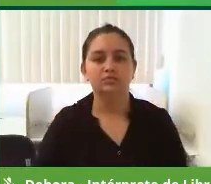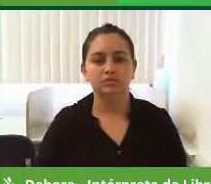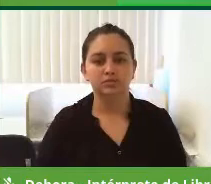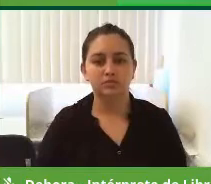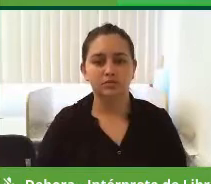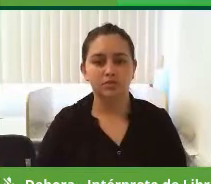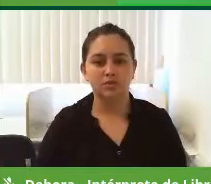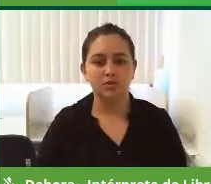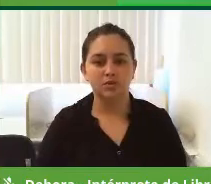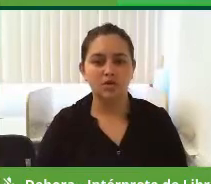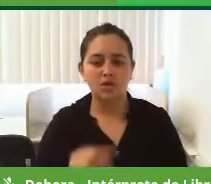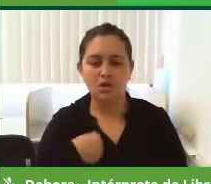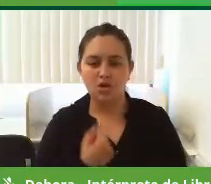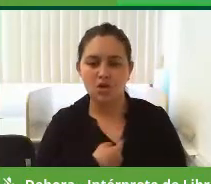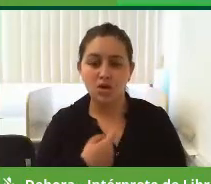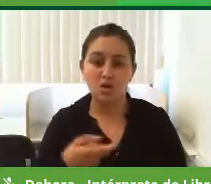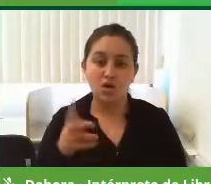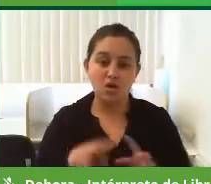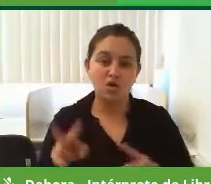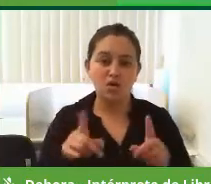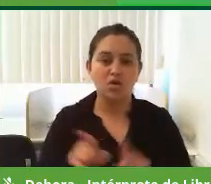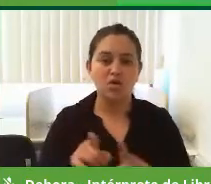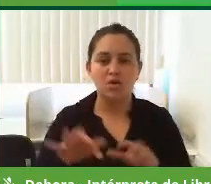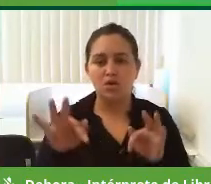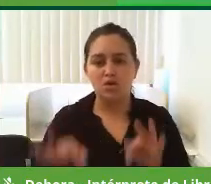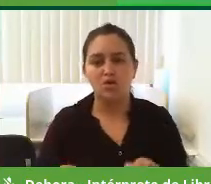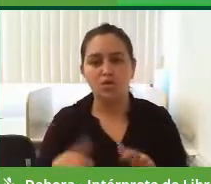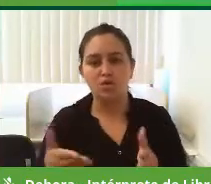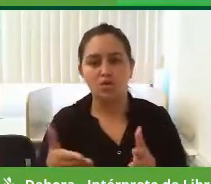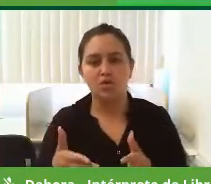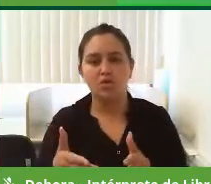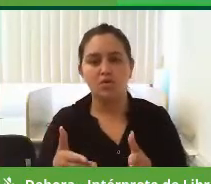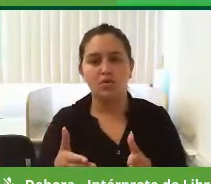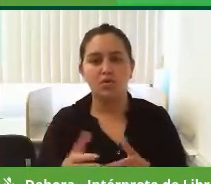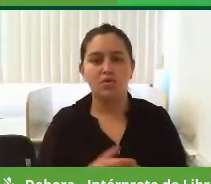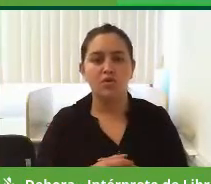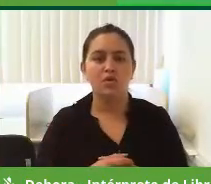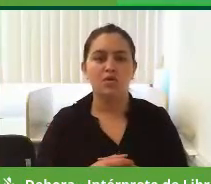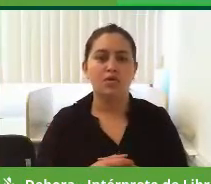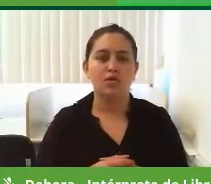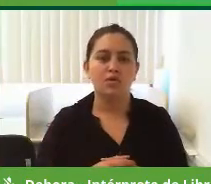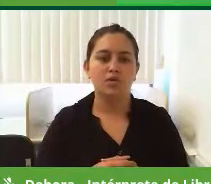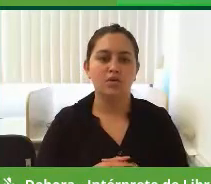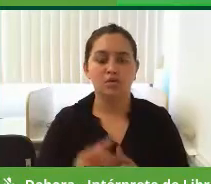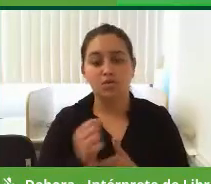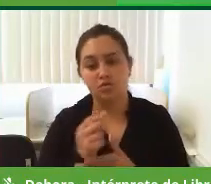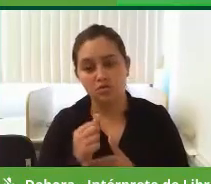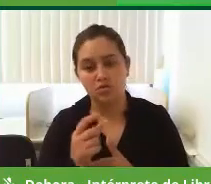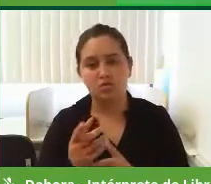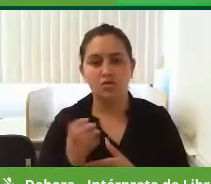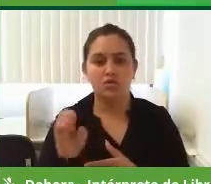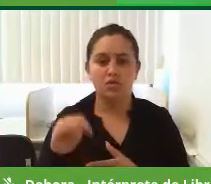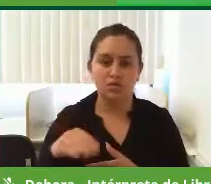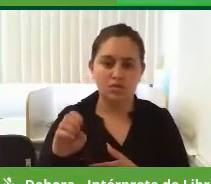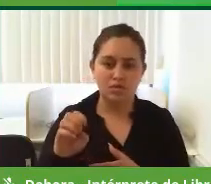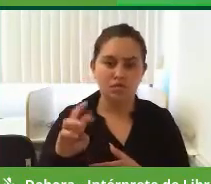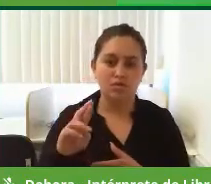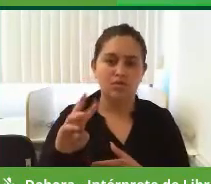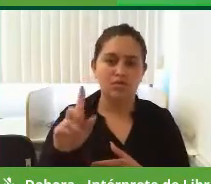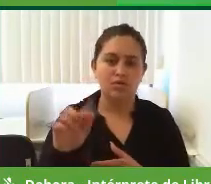Então, nós avaliamos que o fim do seguro emergencial, é os 600 reais que o governo hoje está